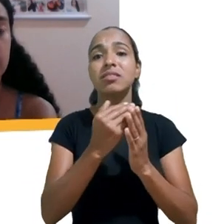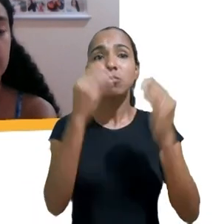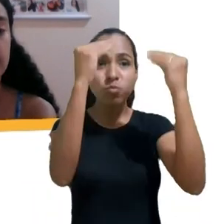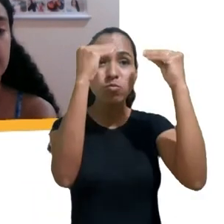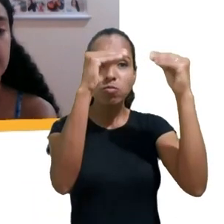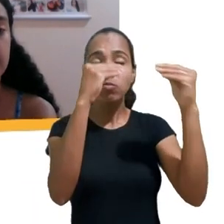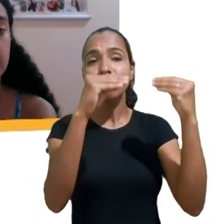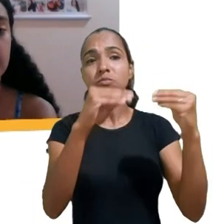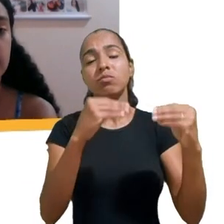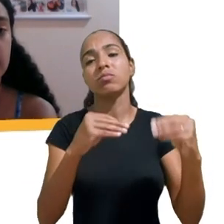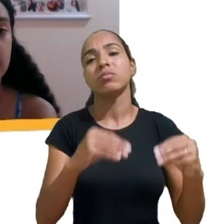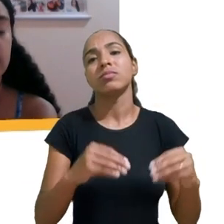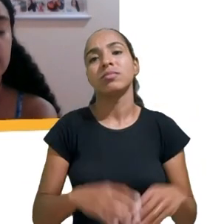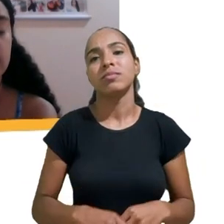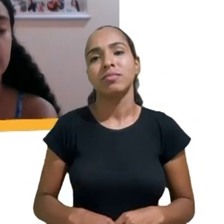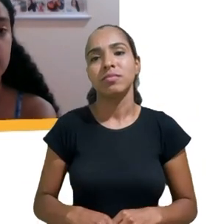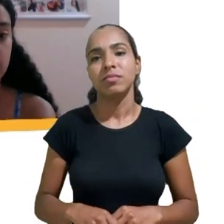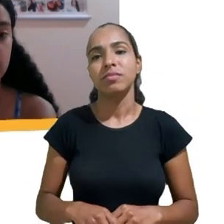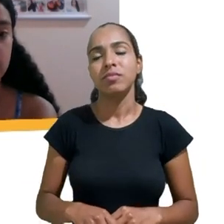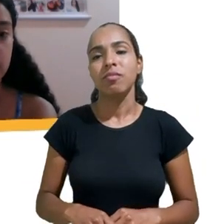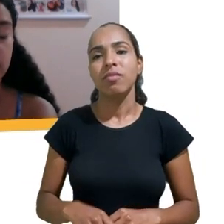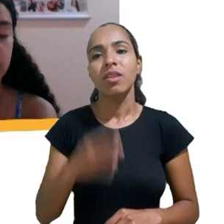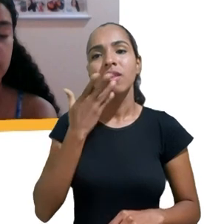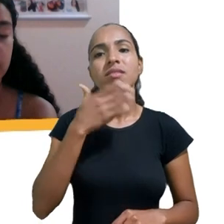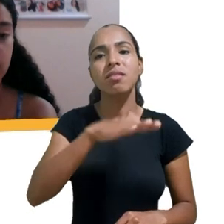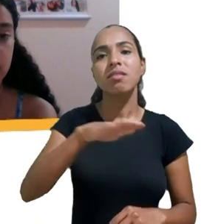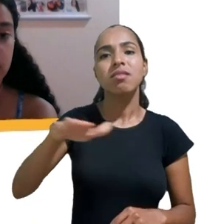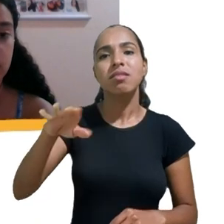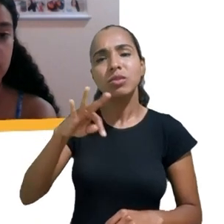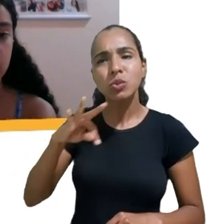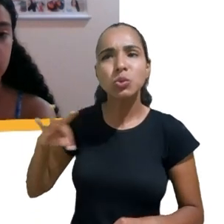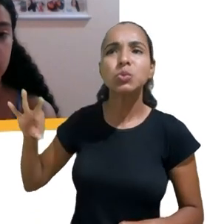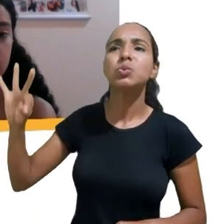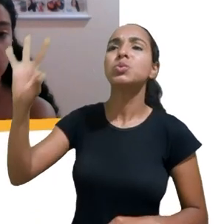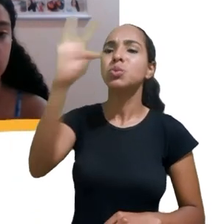afeta todas as crianças, não só, mas principalmente aquelas que estão